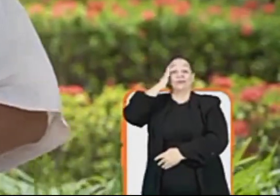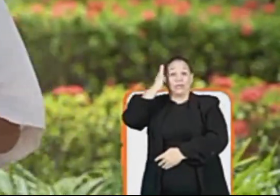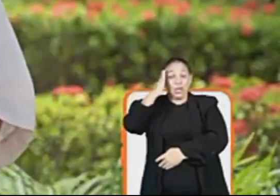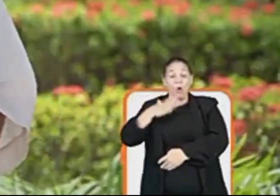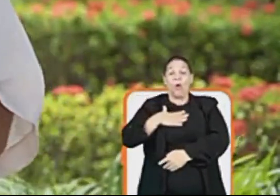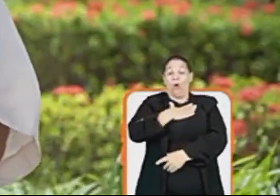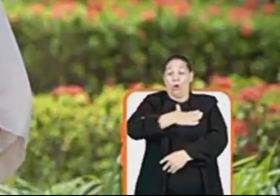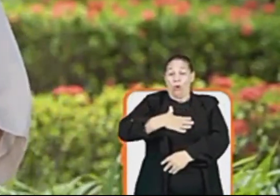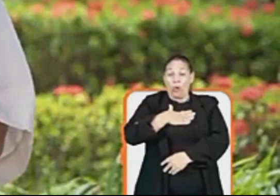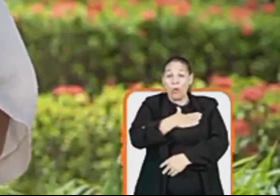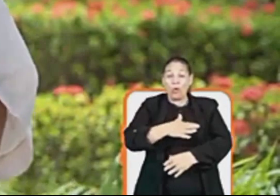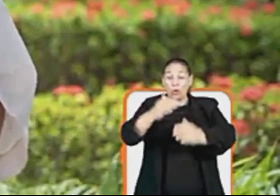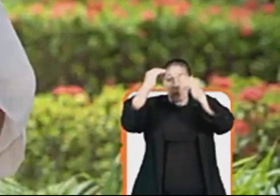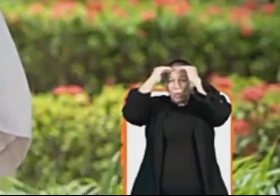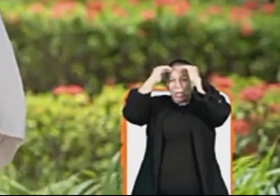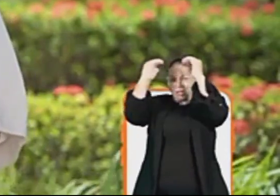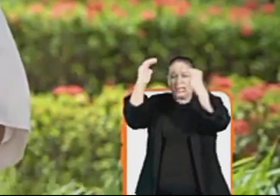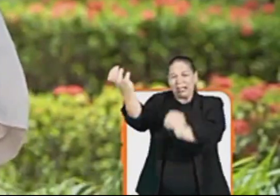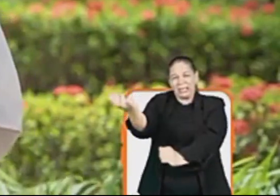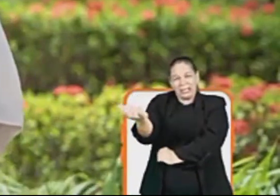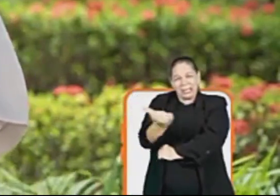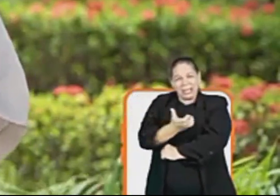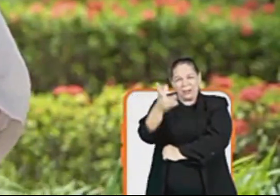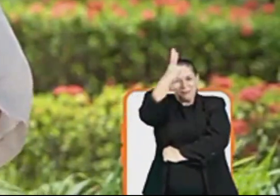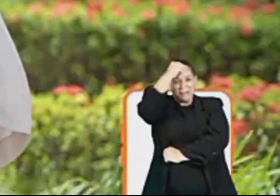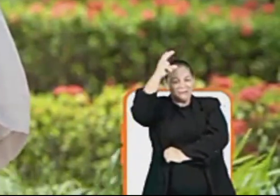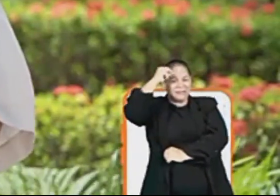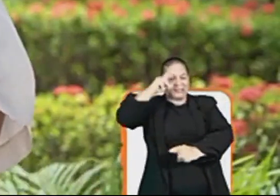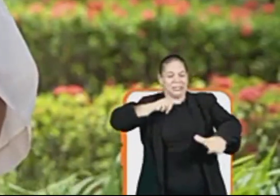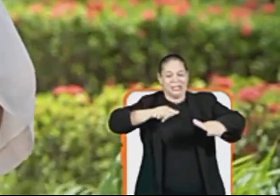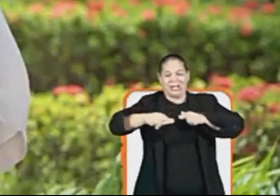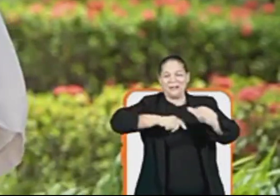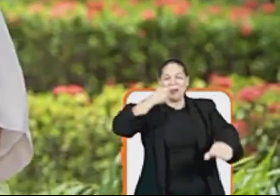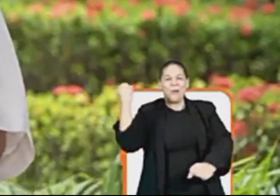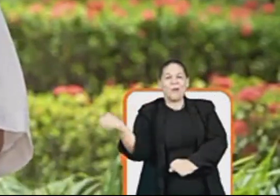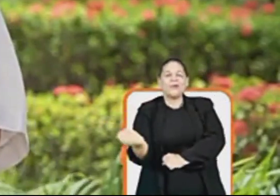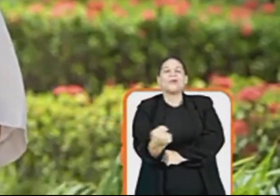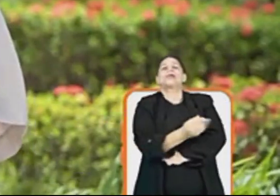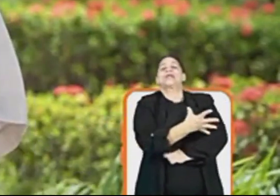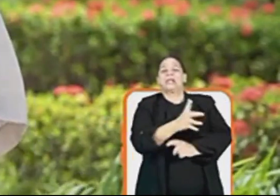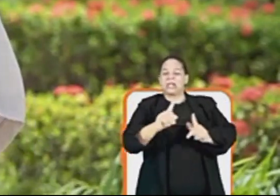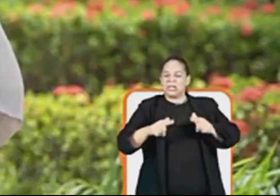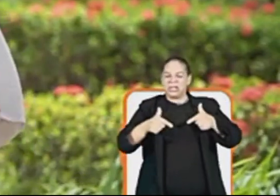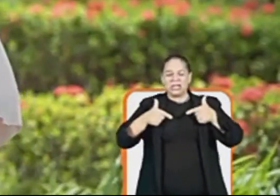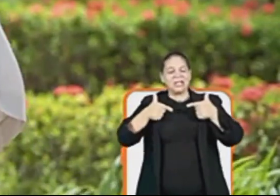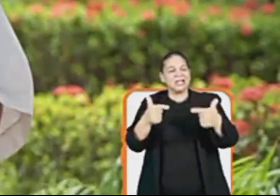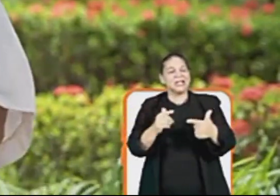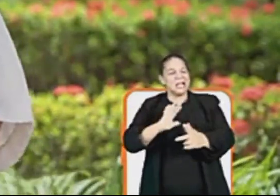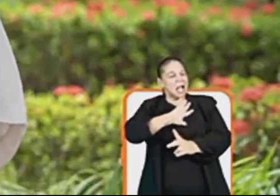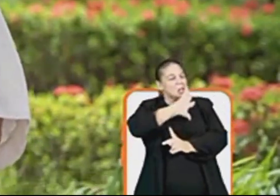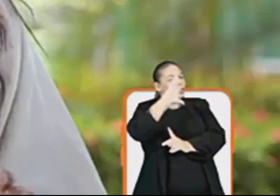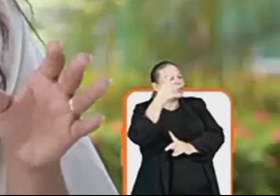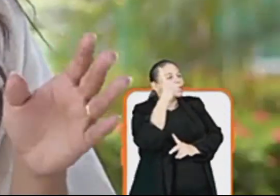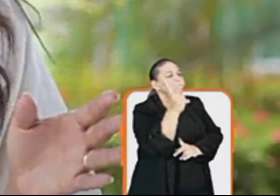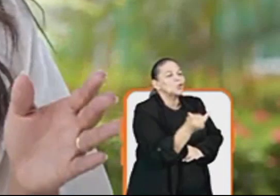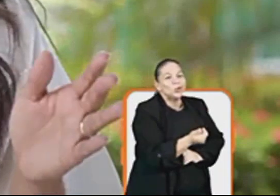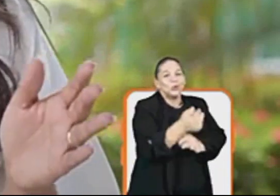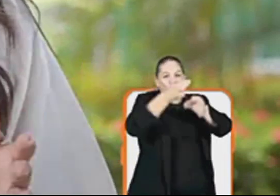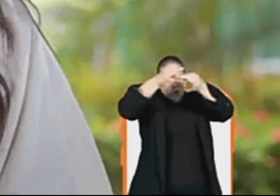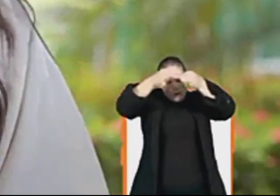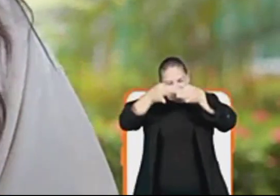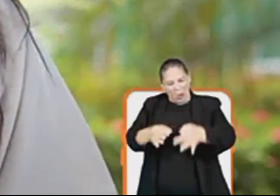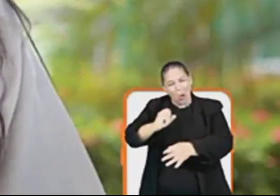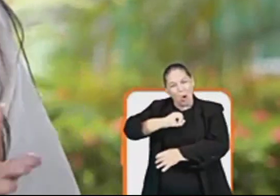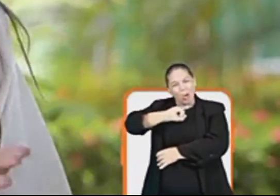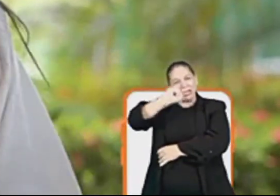pessoas gostam de respeito Querem uma prefeita que trabalhe, que inove E acima de tudo, que se dedique a todos e todas Estou pronta pra